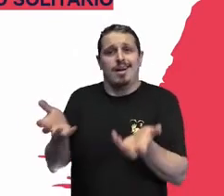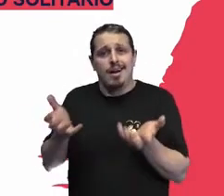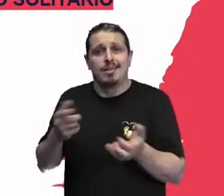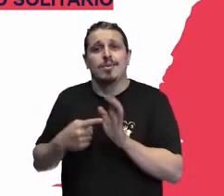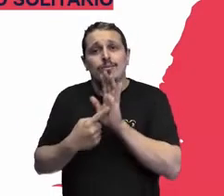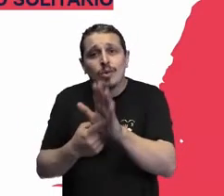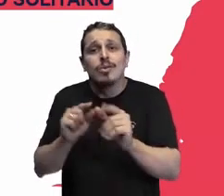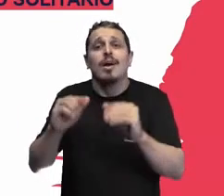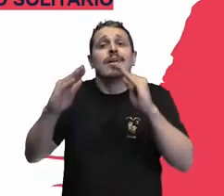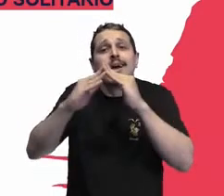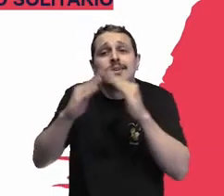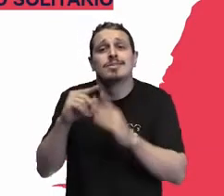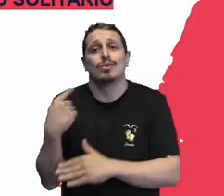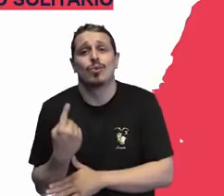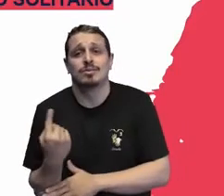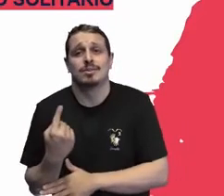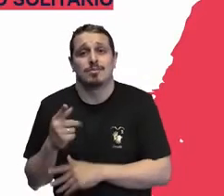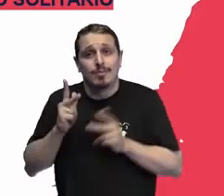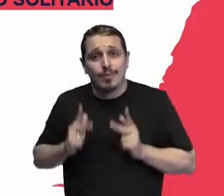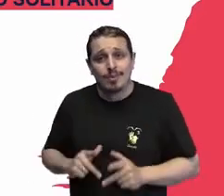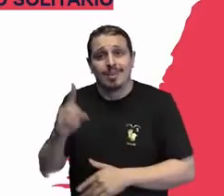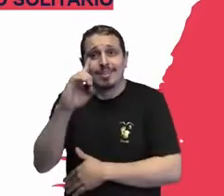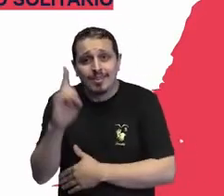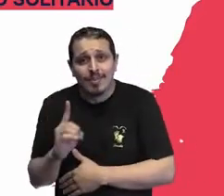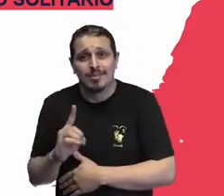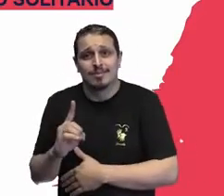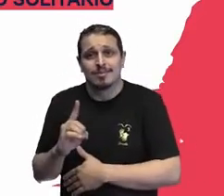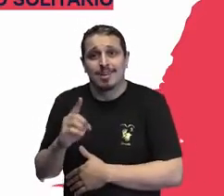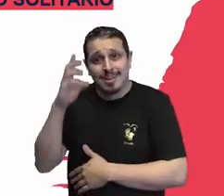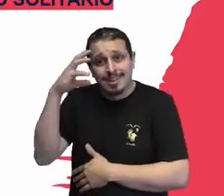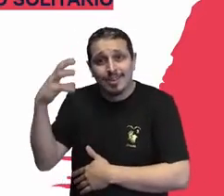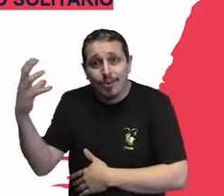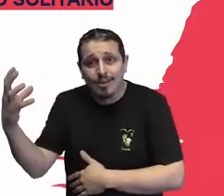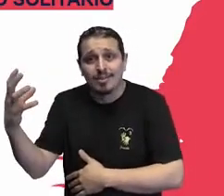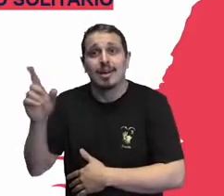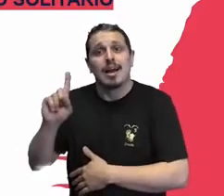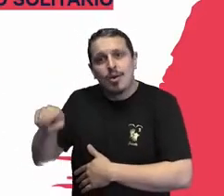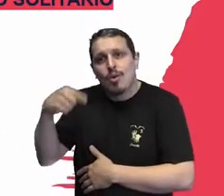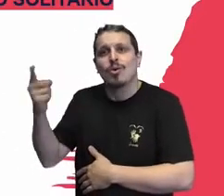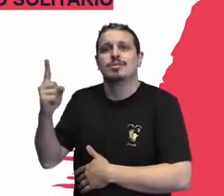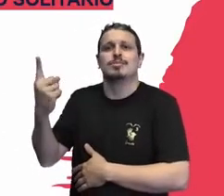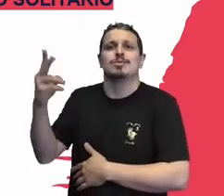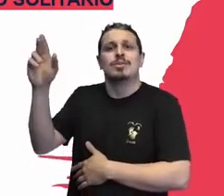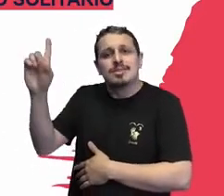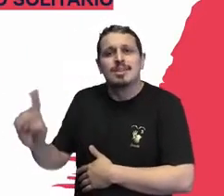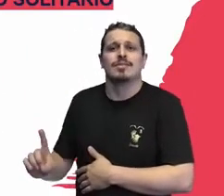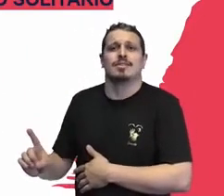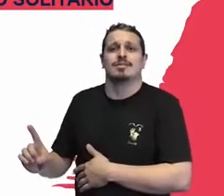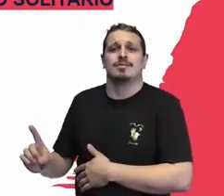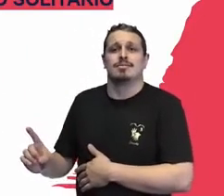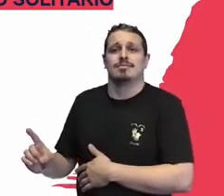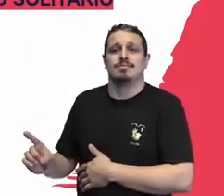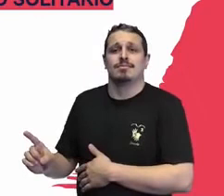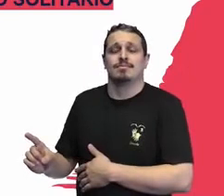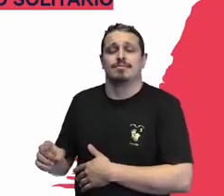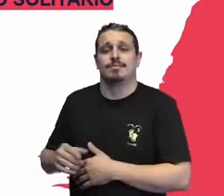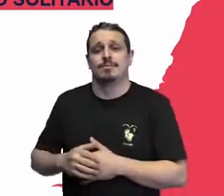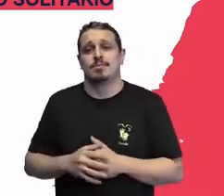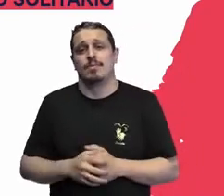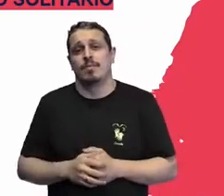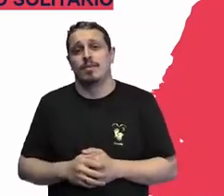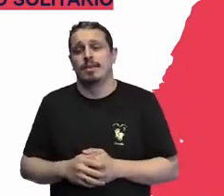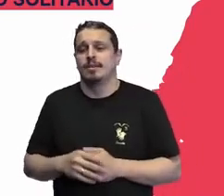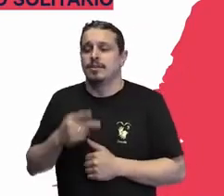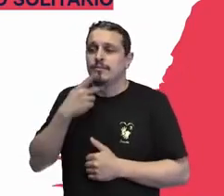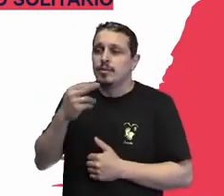a vida independente, para pessoas com deficiência intelectual e outras deficiências, a gente esbarra em